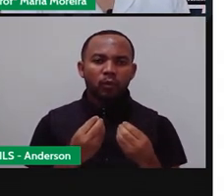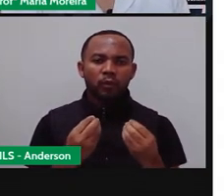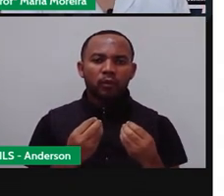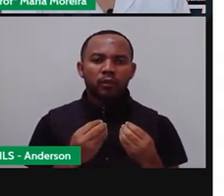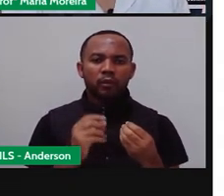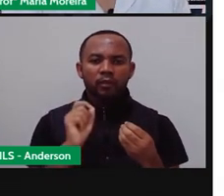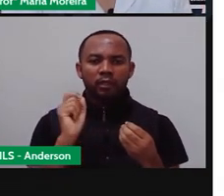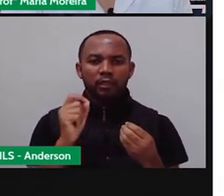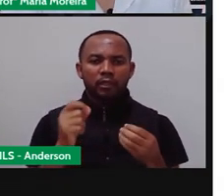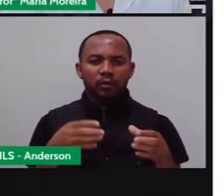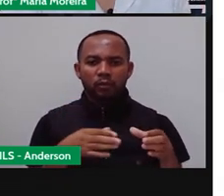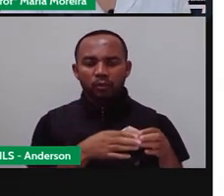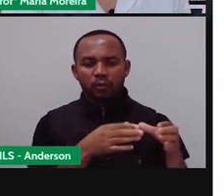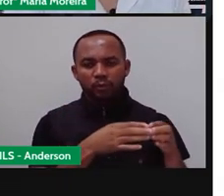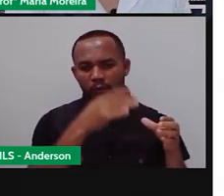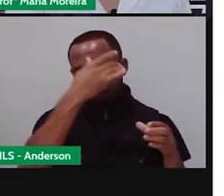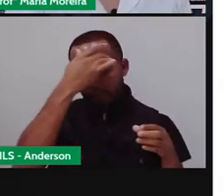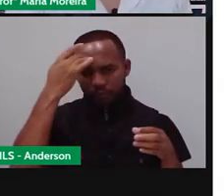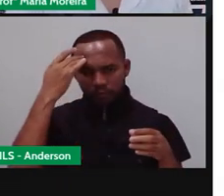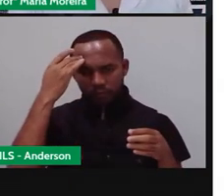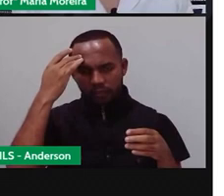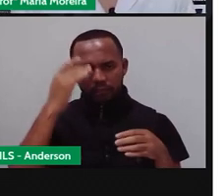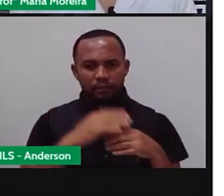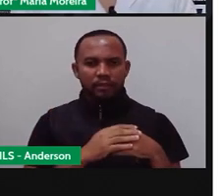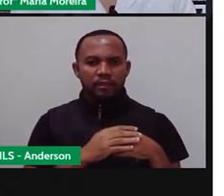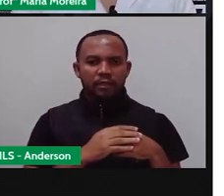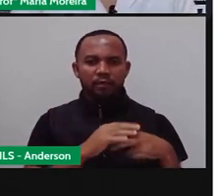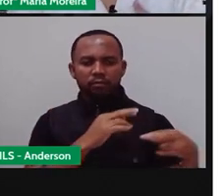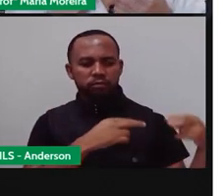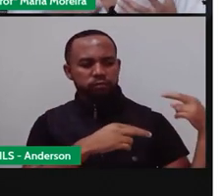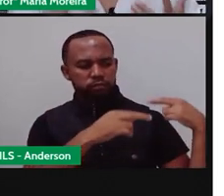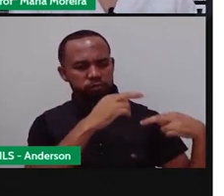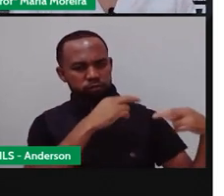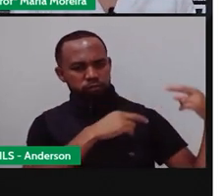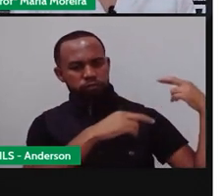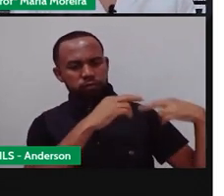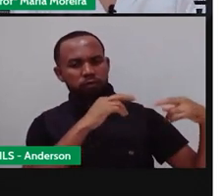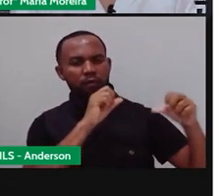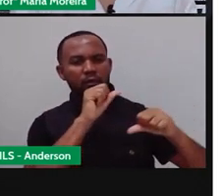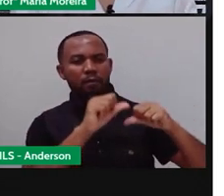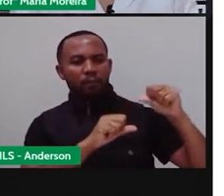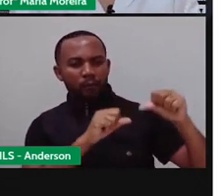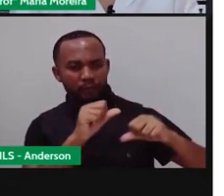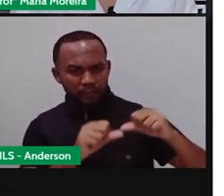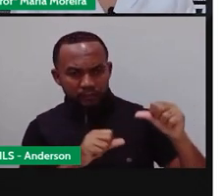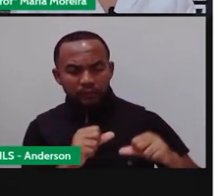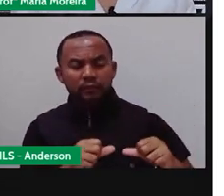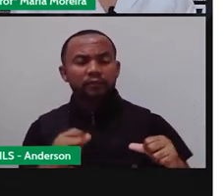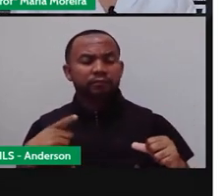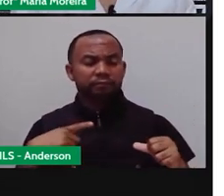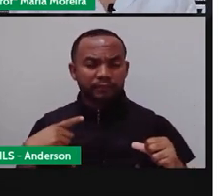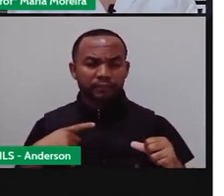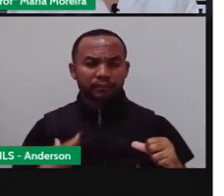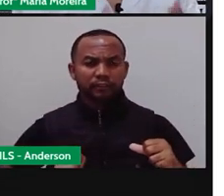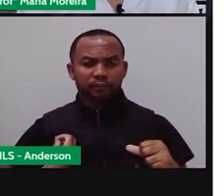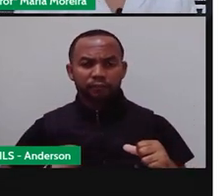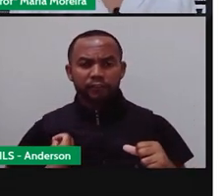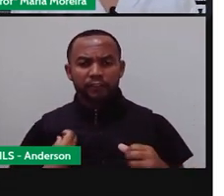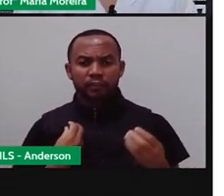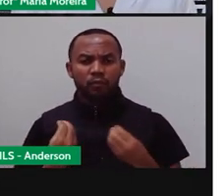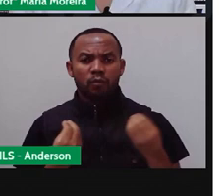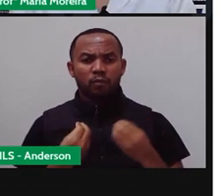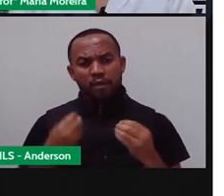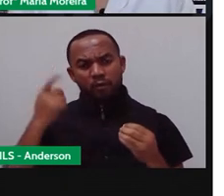a cada geração. E a gente falou aqui, né, sobre essa busca de aperfeiçoamento do homem. Ele vai